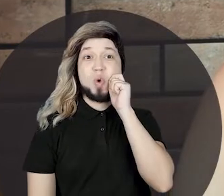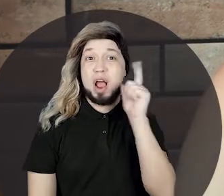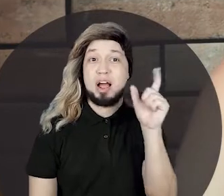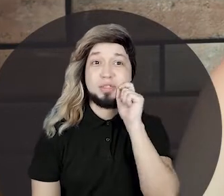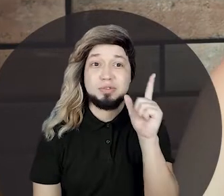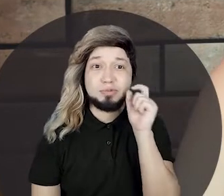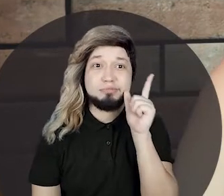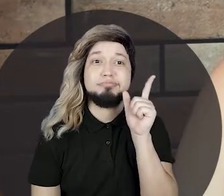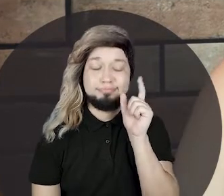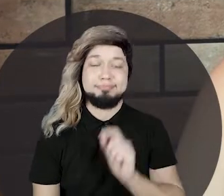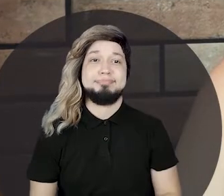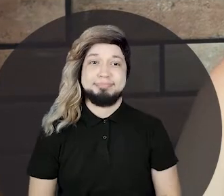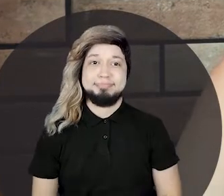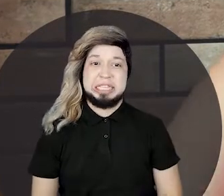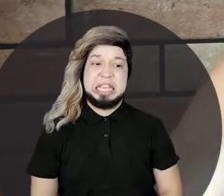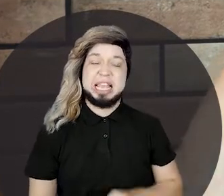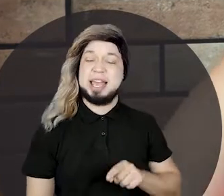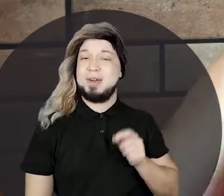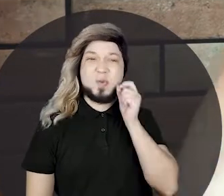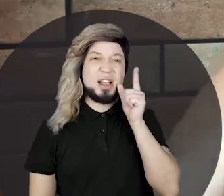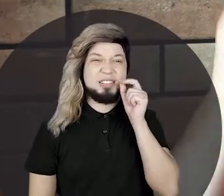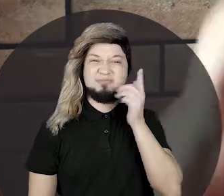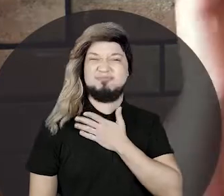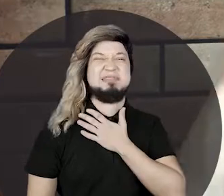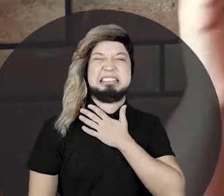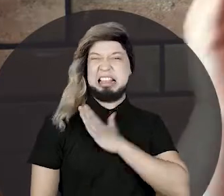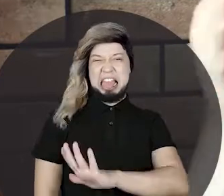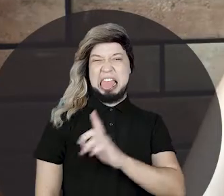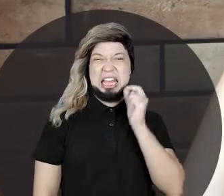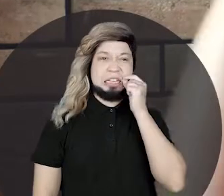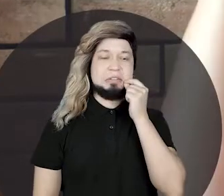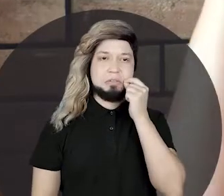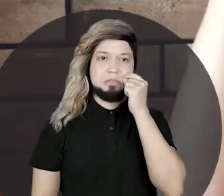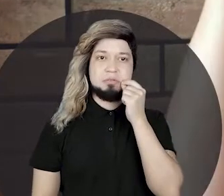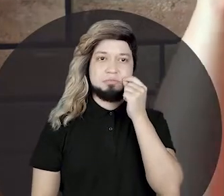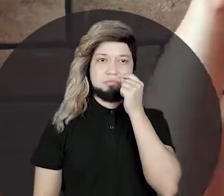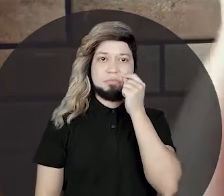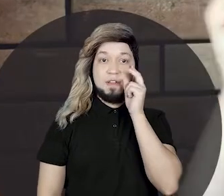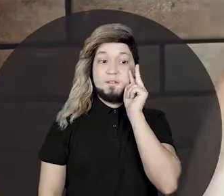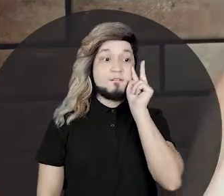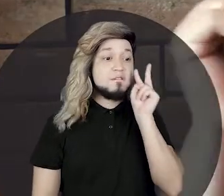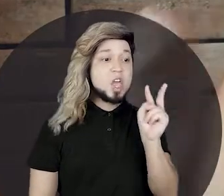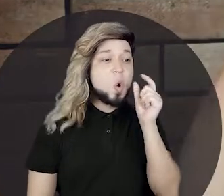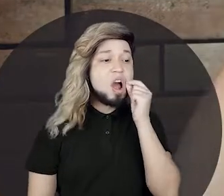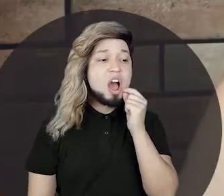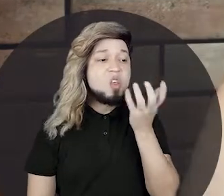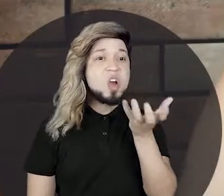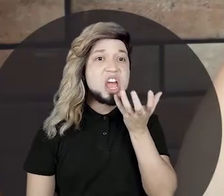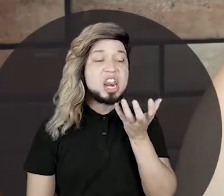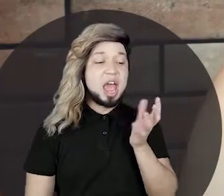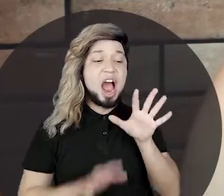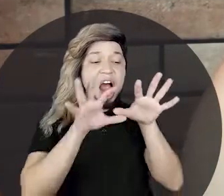Xaninho era um gato que não suportava ver um rato. Xaninho via um rato, ele